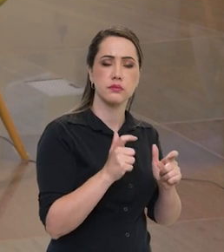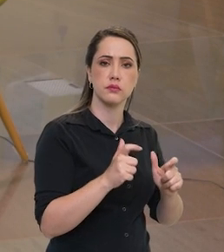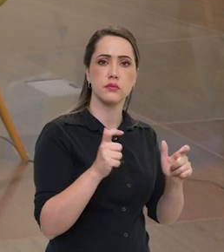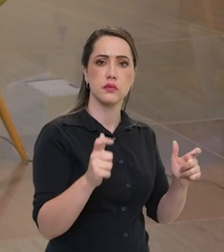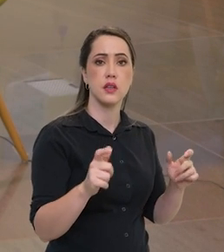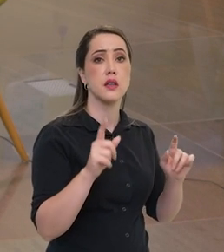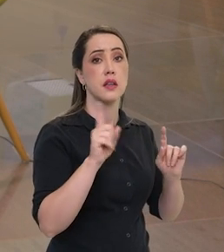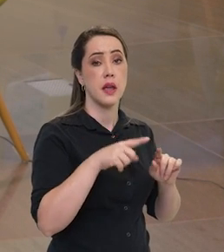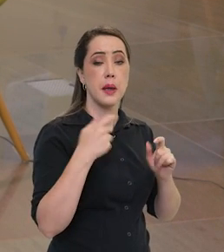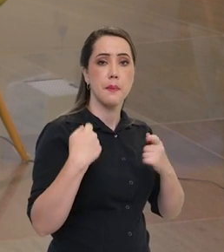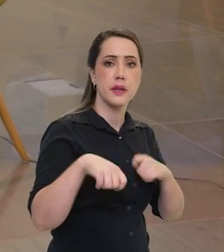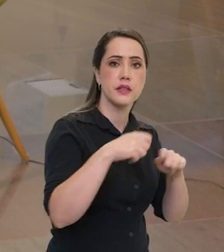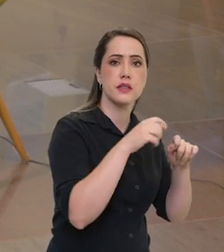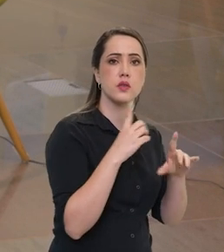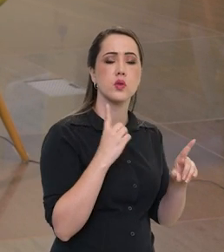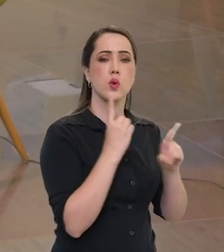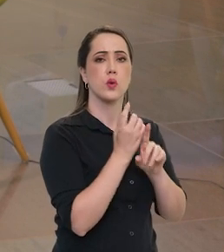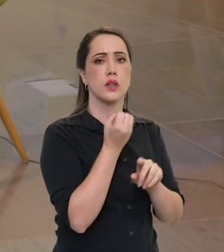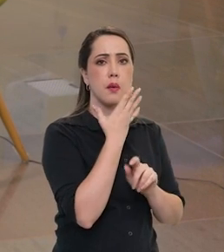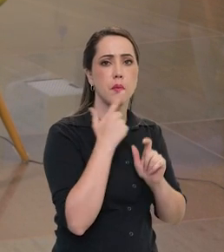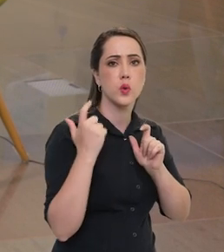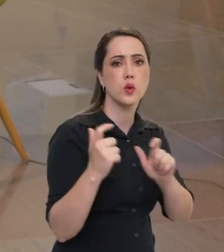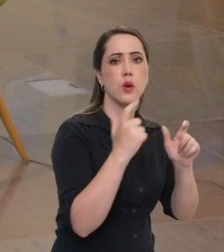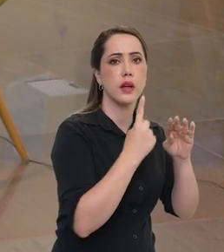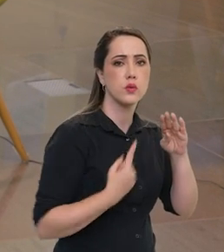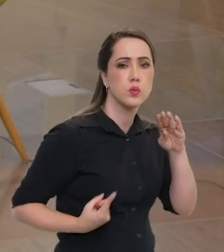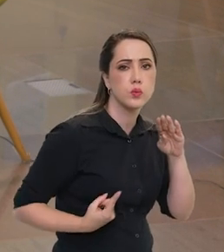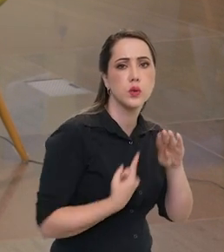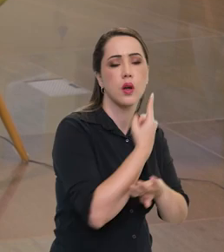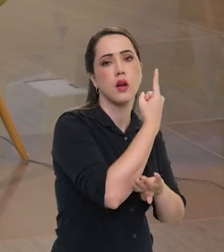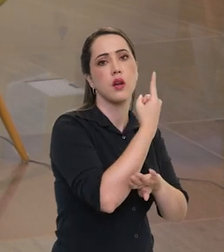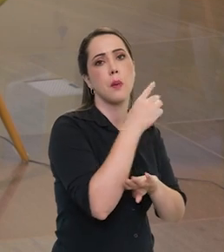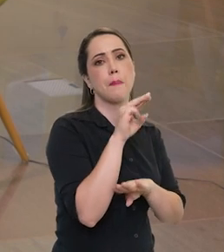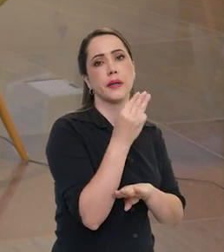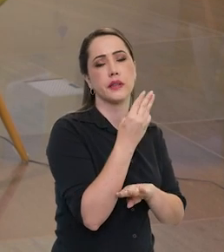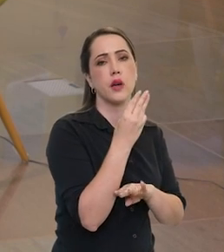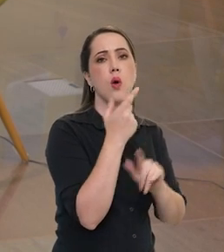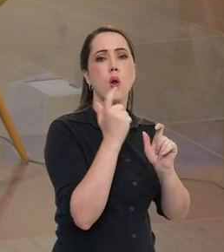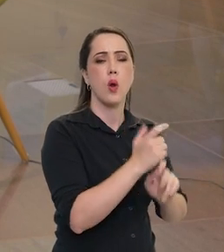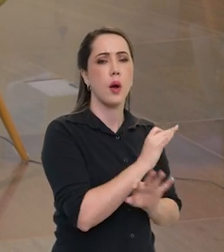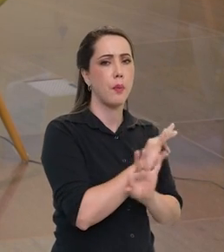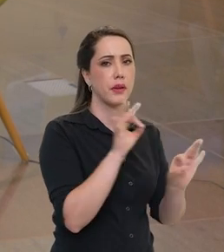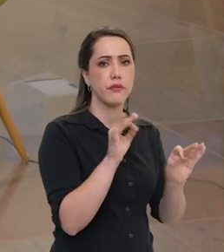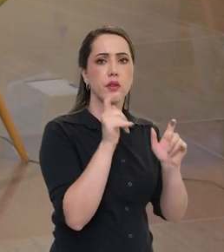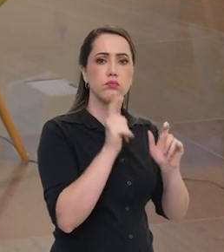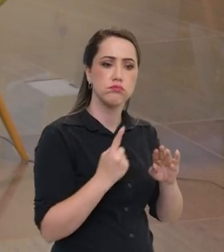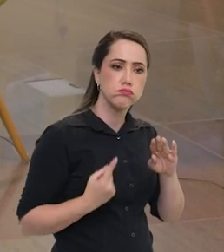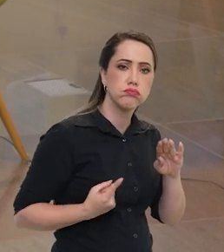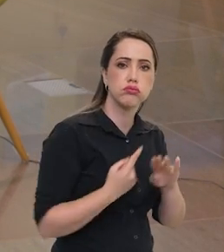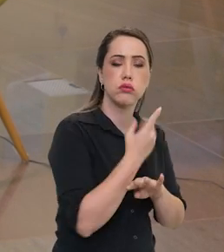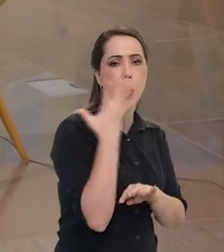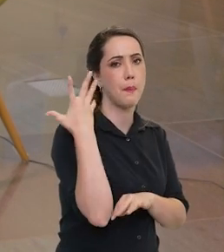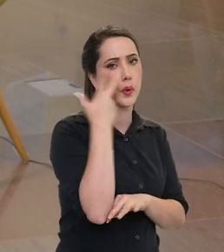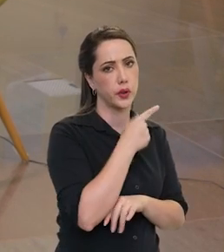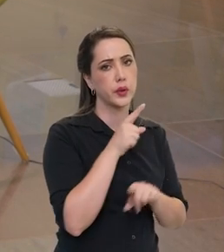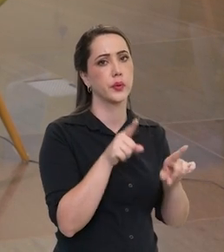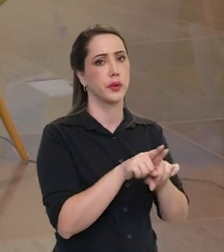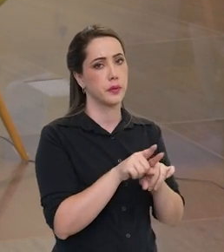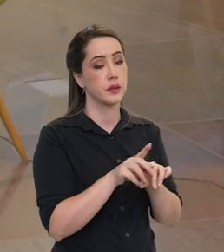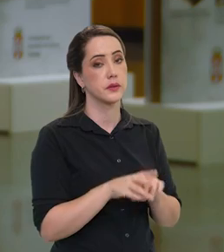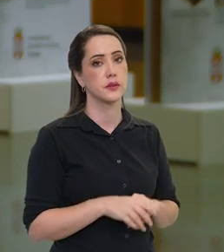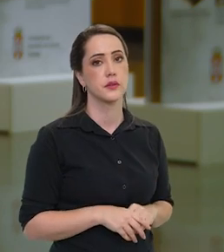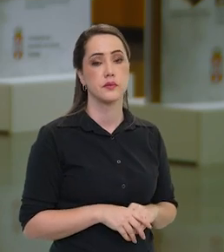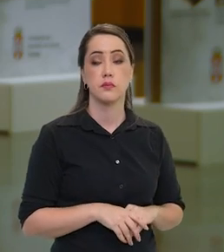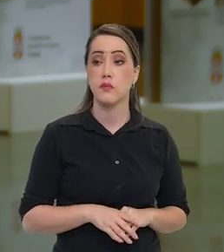é preciso encontrar bons lugares para lançamento, Alcântara é lugar excepcional, e muito bonito